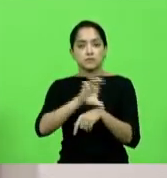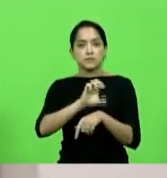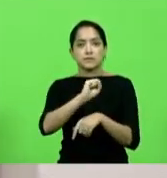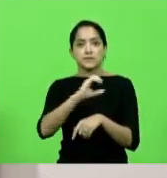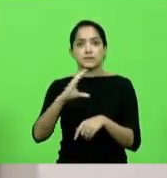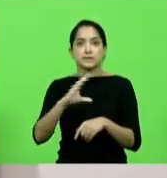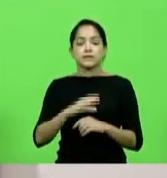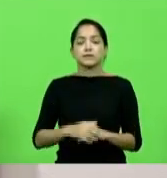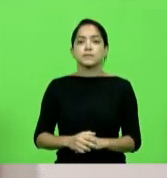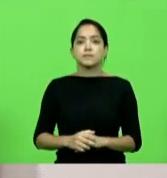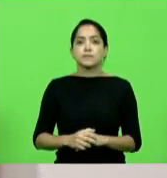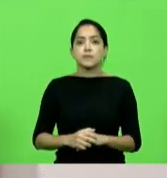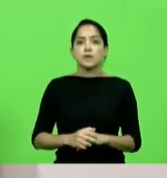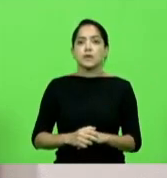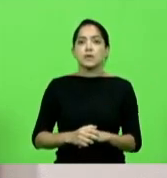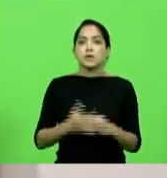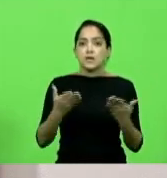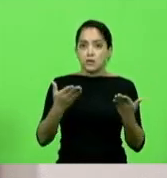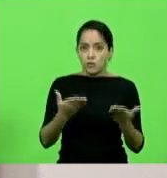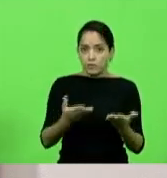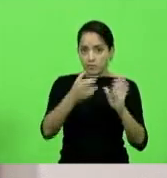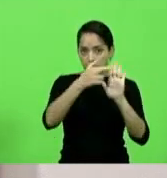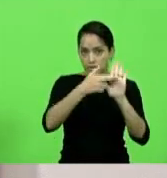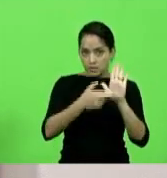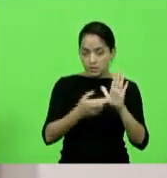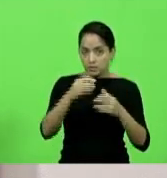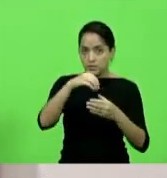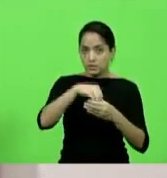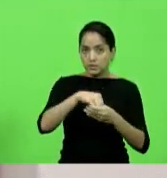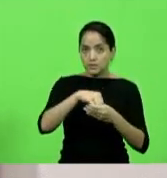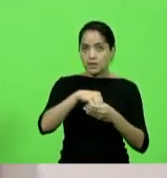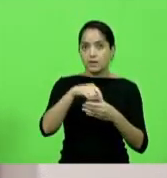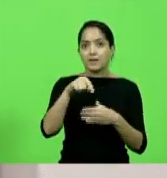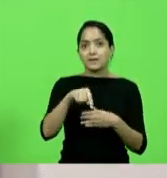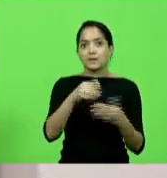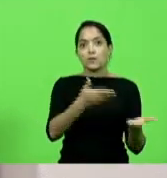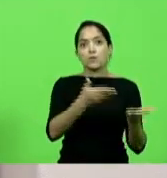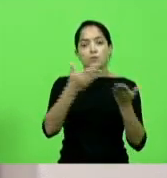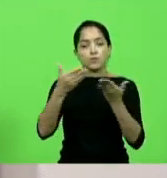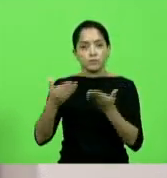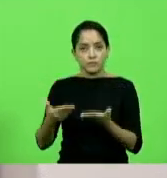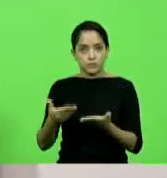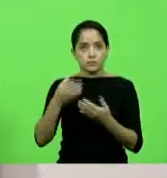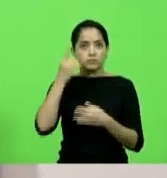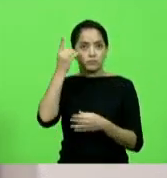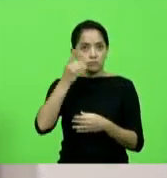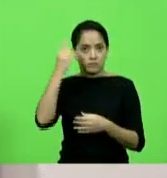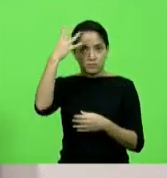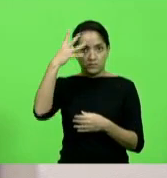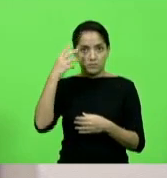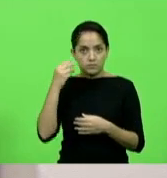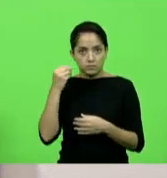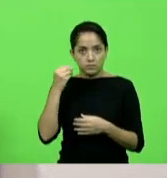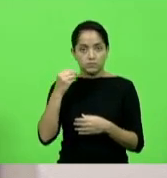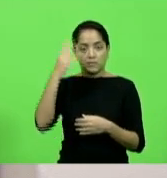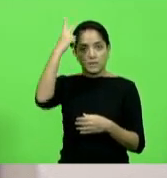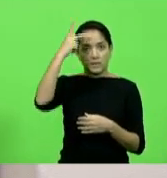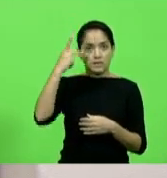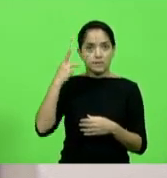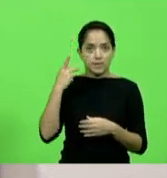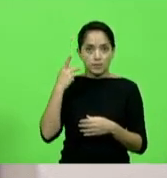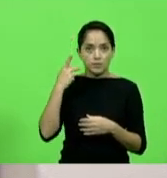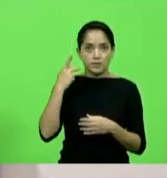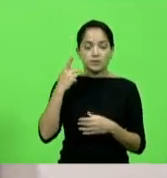Santa Catarina. E, conforme determina o regimento interno, convidou as senhoras deputadas Luciana Carminati e Paulinha